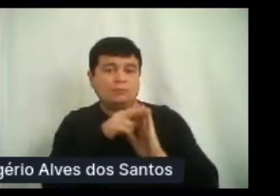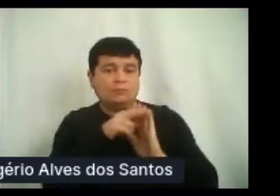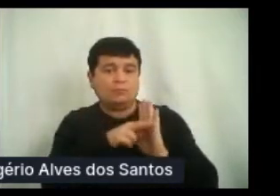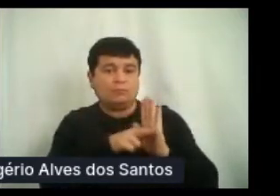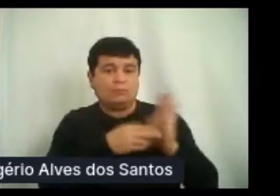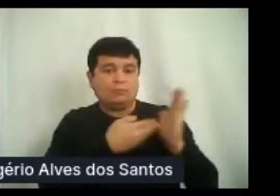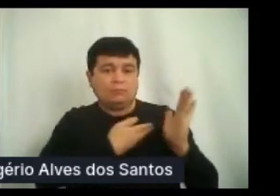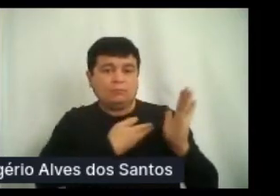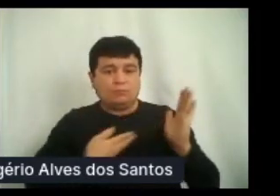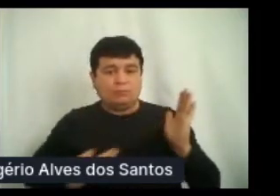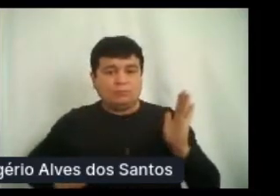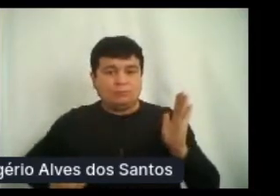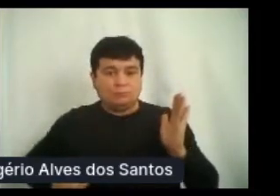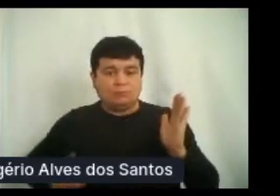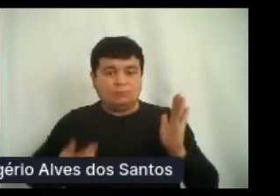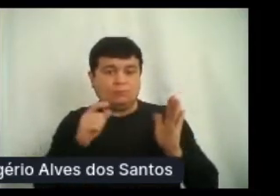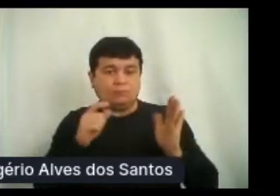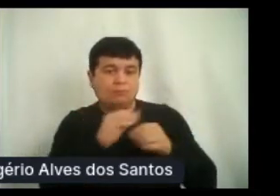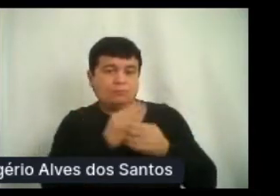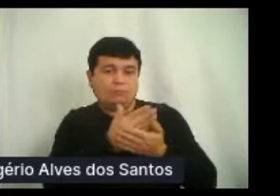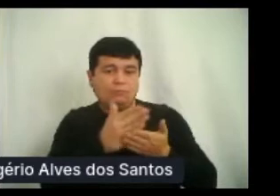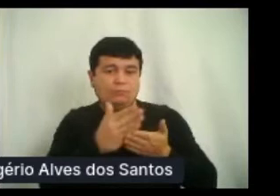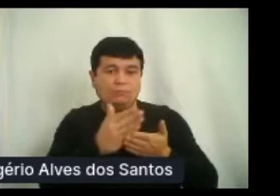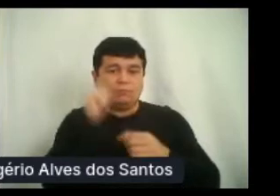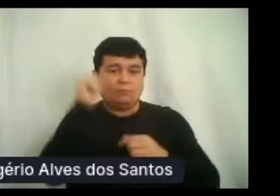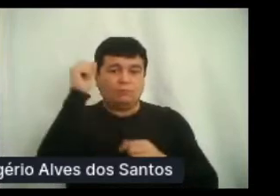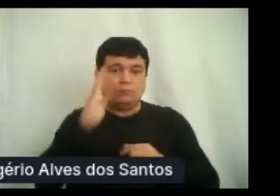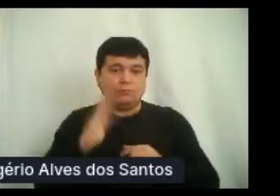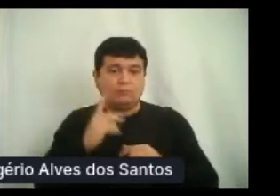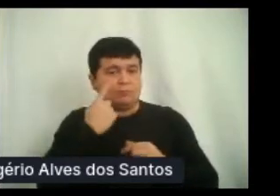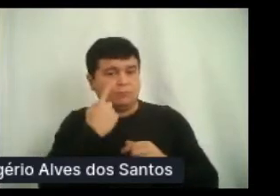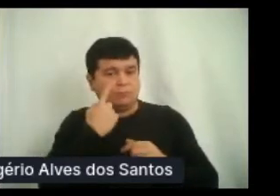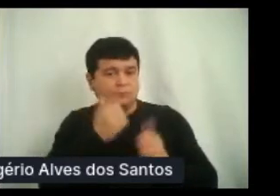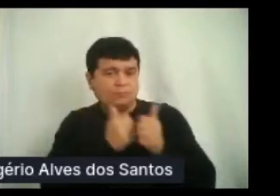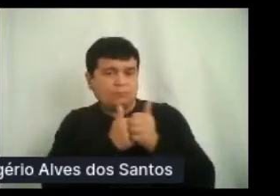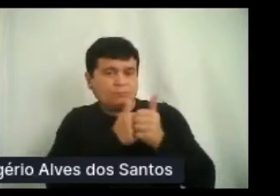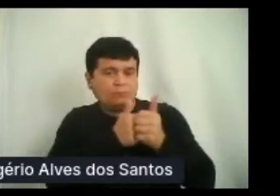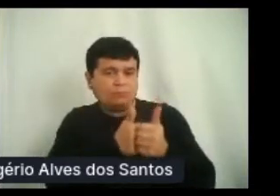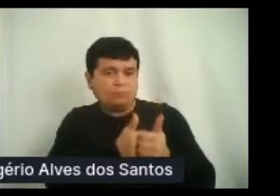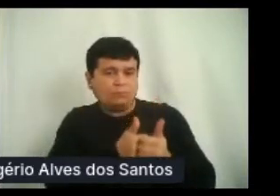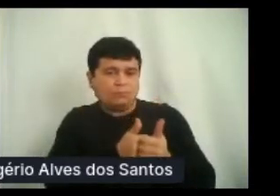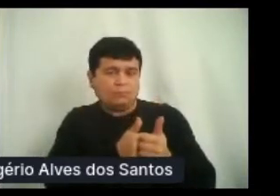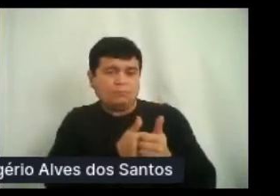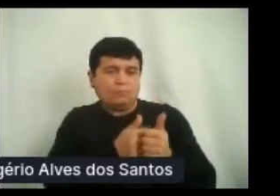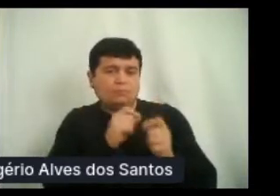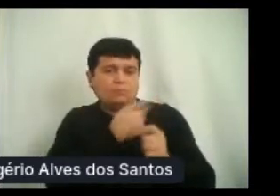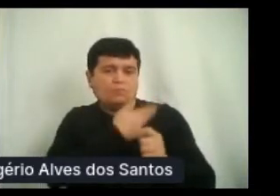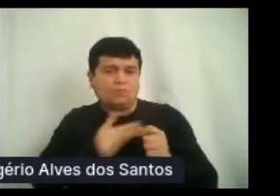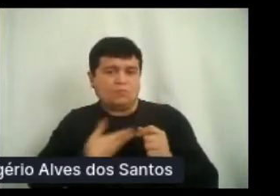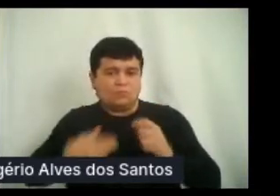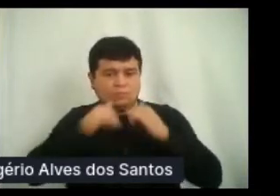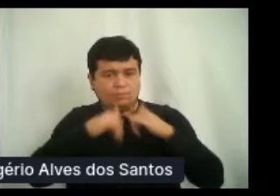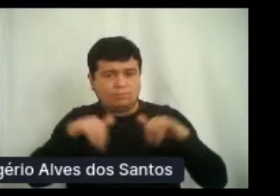Acompanhamos os boletins e as atualizações dos órgãos de saúde diariamente. Mas as notícias não eram animadoras.